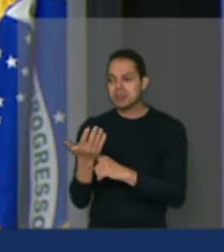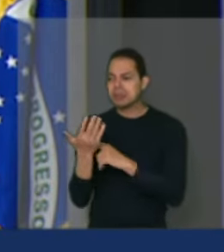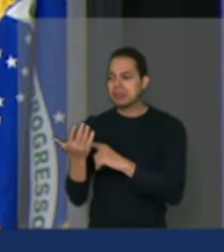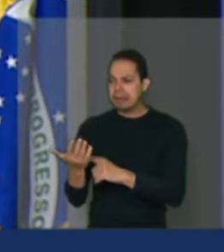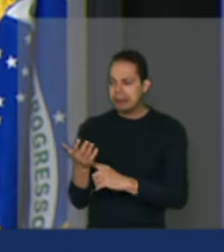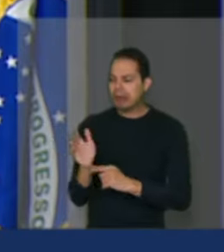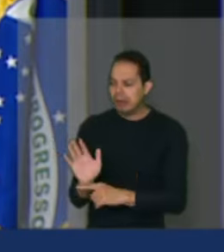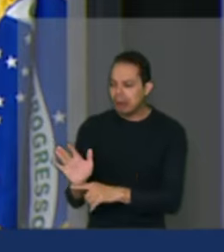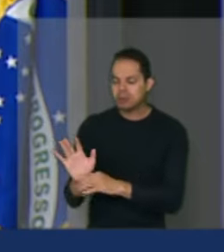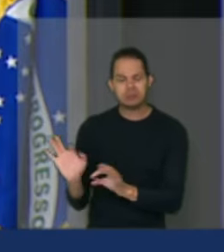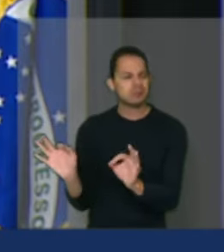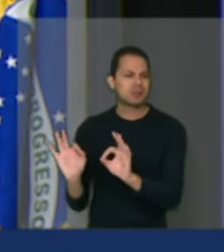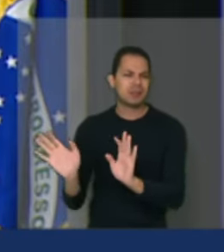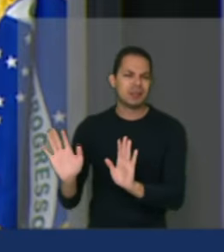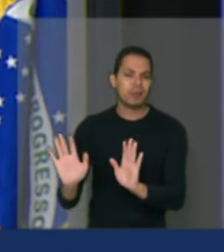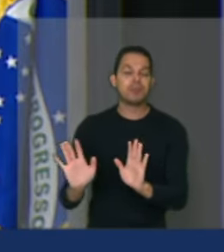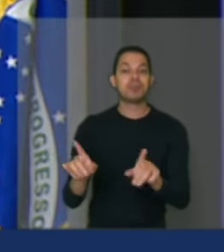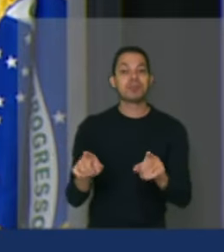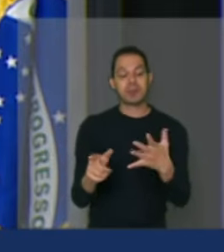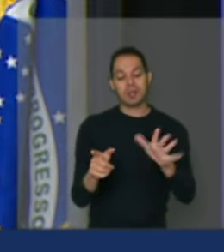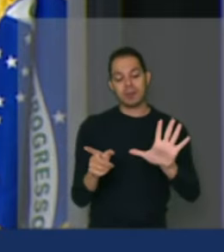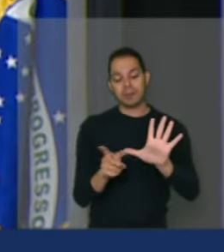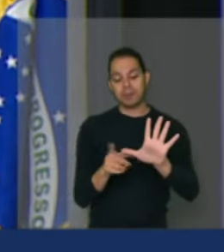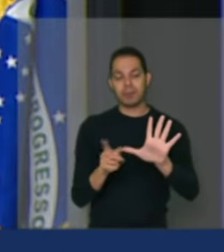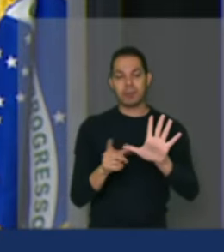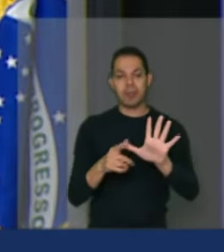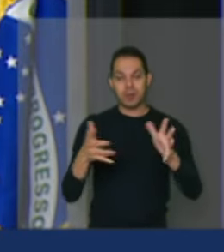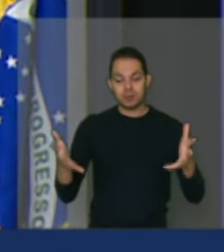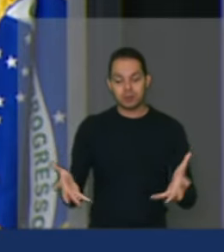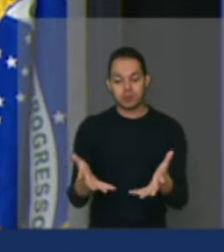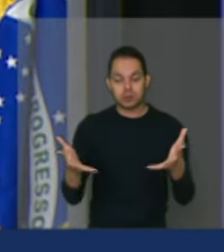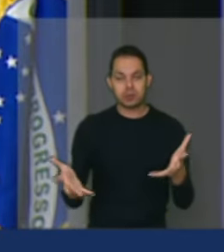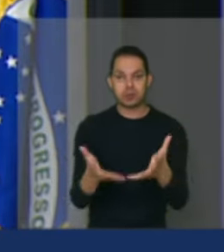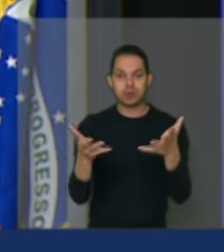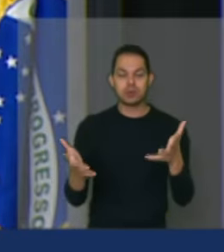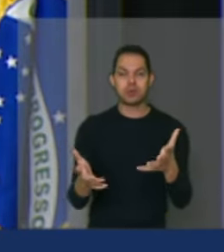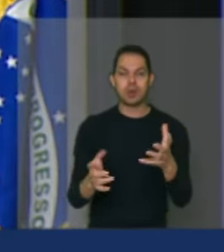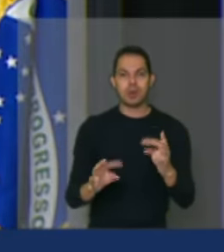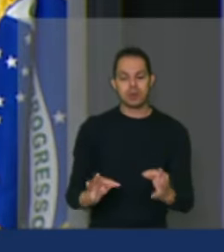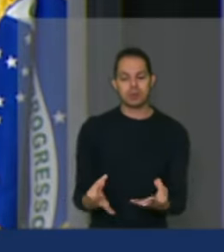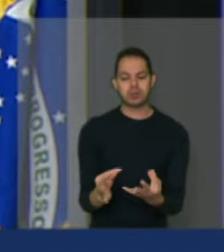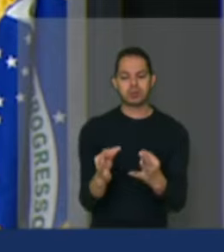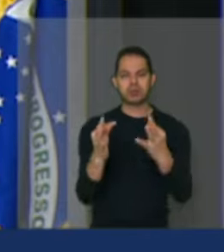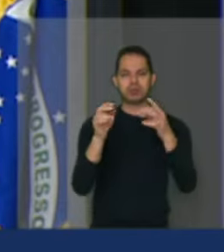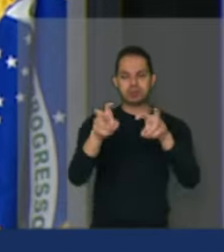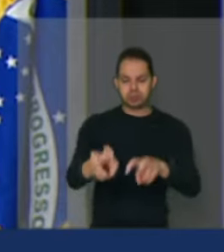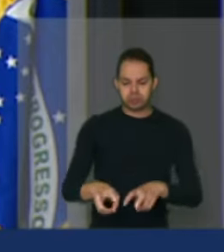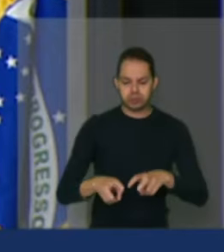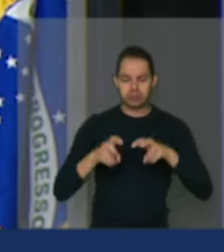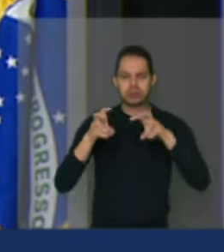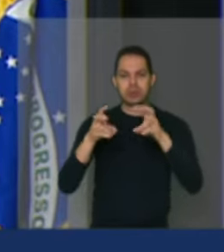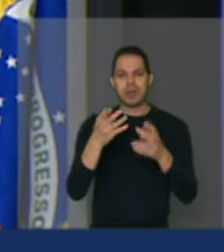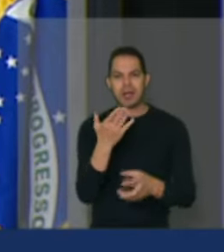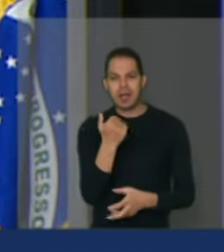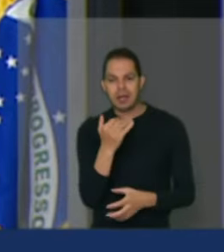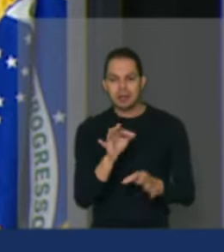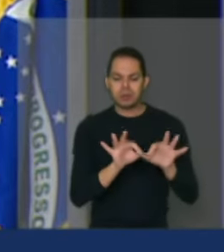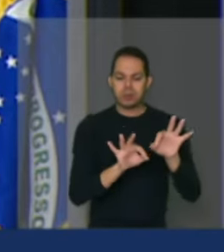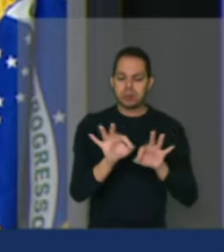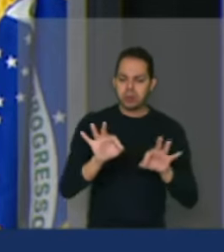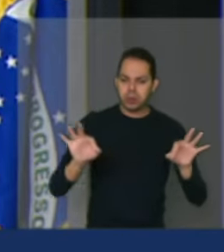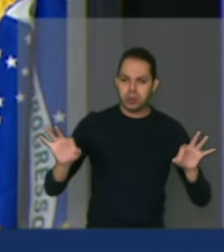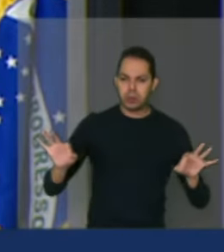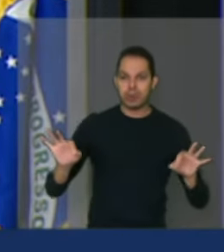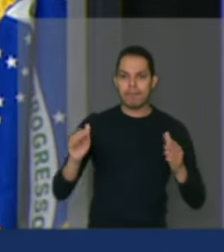incentivo à agroindústria. O processamento caseiro e artesanal de alimentos não pode ficar de